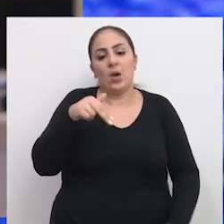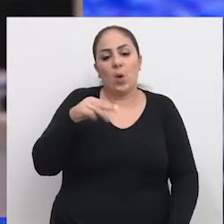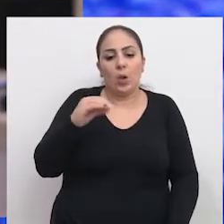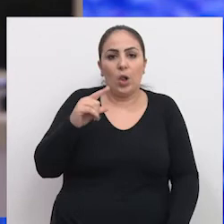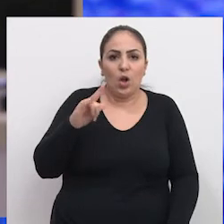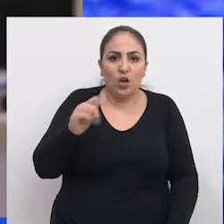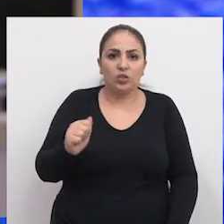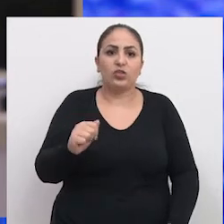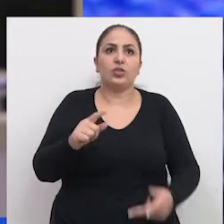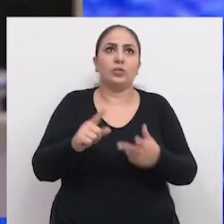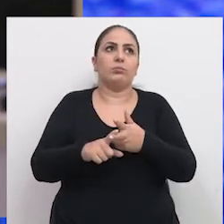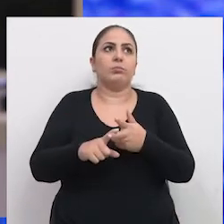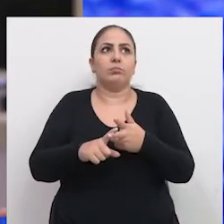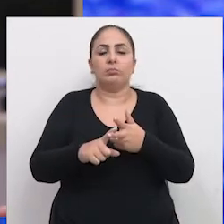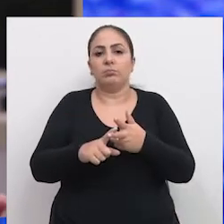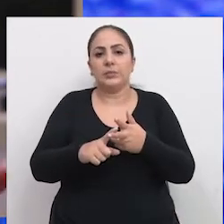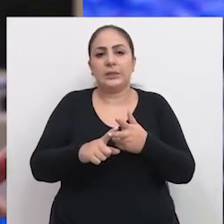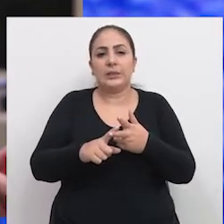oncológico,